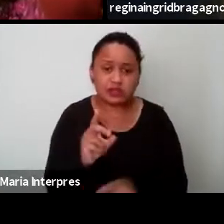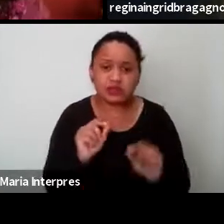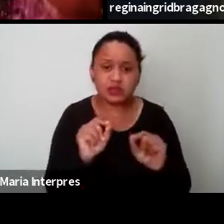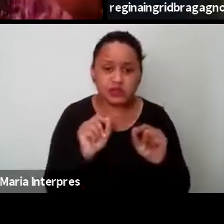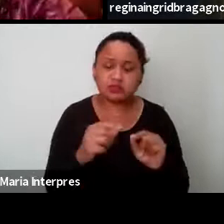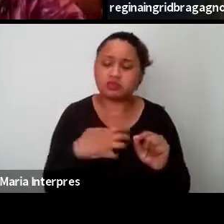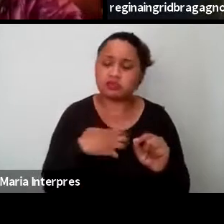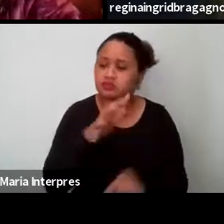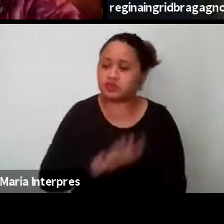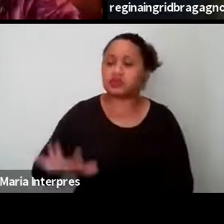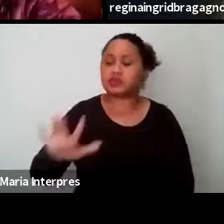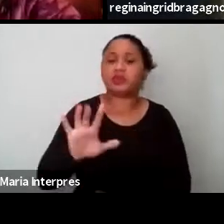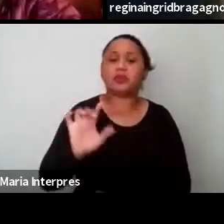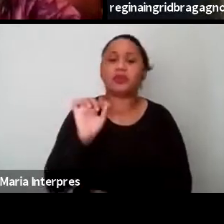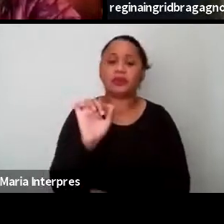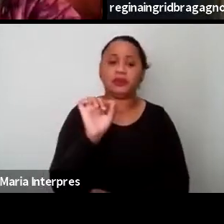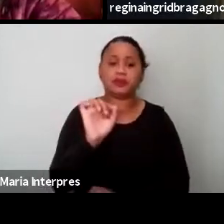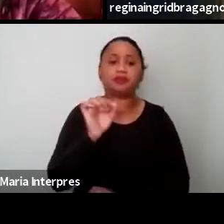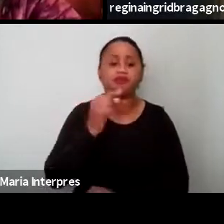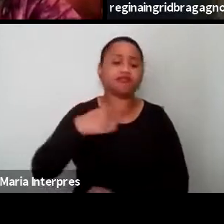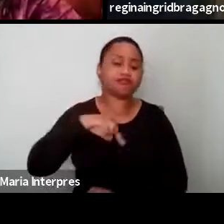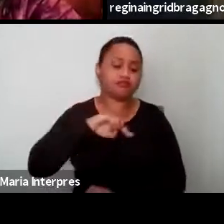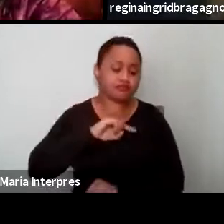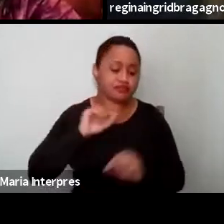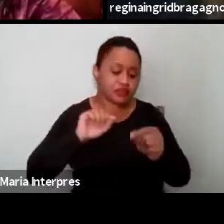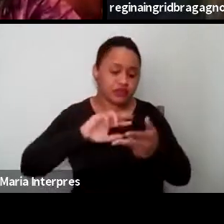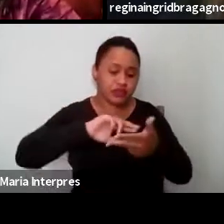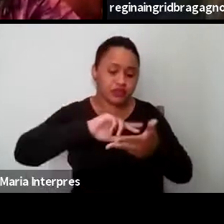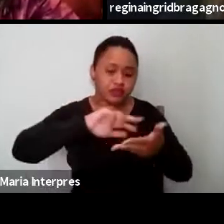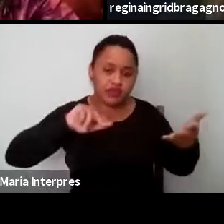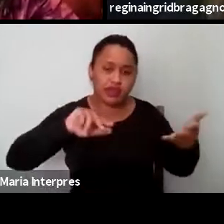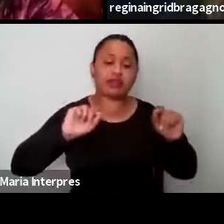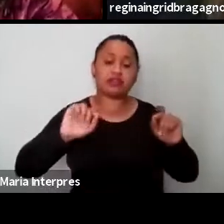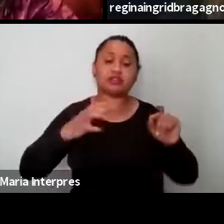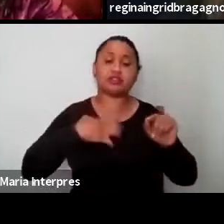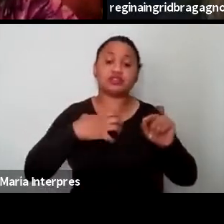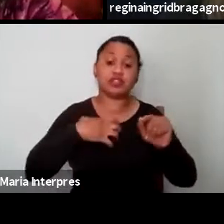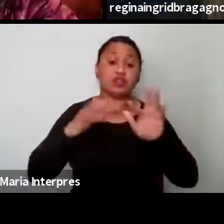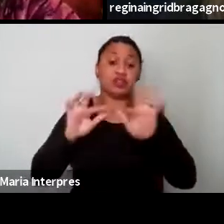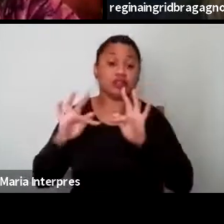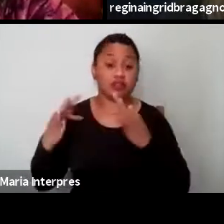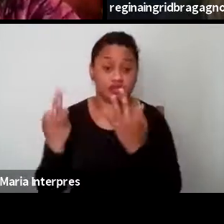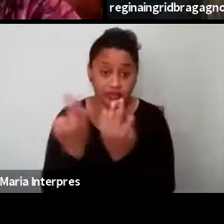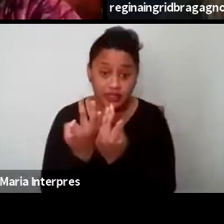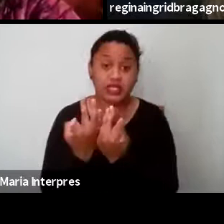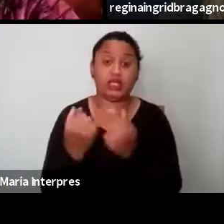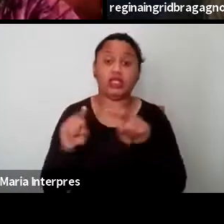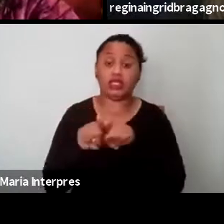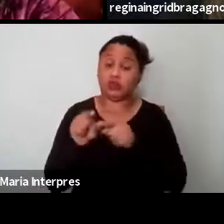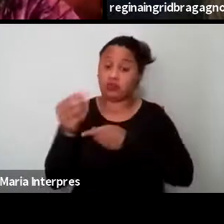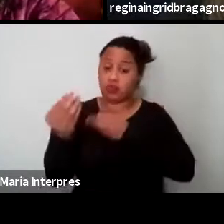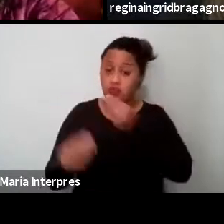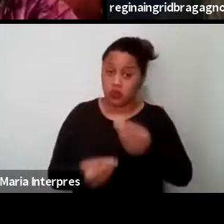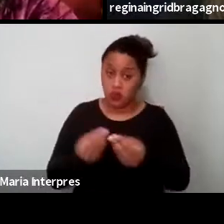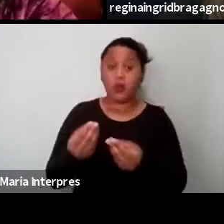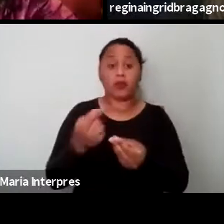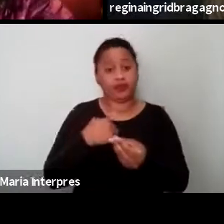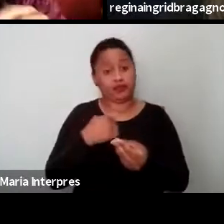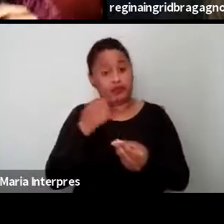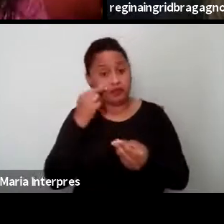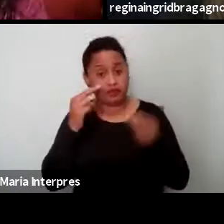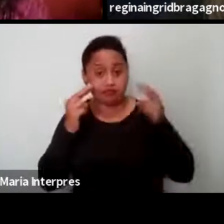De maneira geral, gente colocamos, né? Das múltiplas configurações de família, de como isso aparece, né?